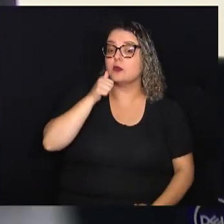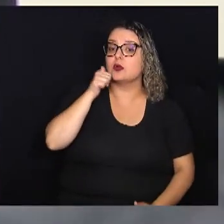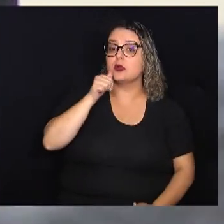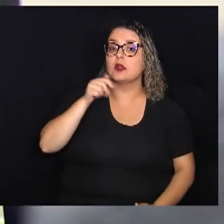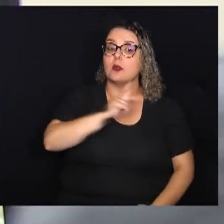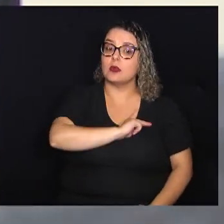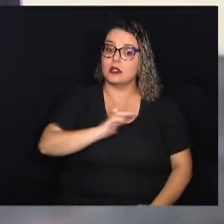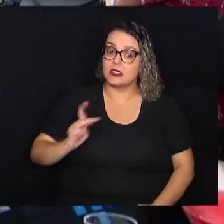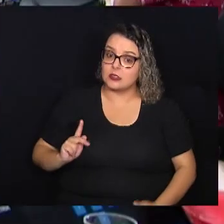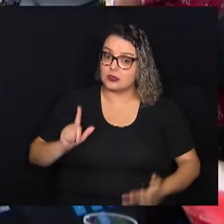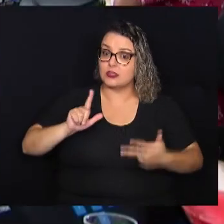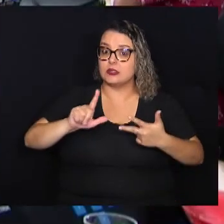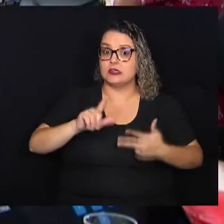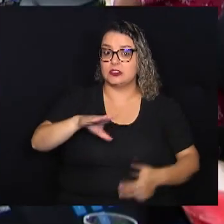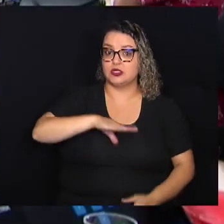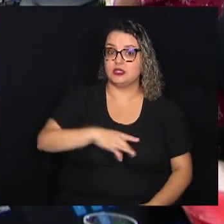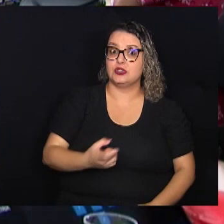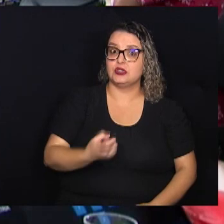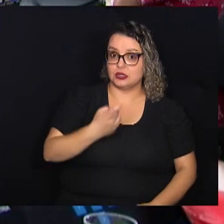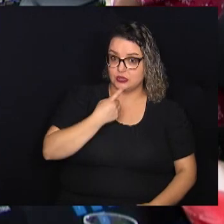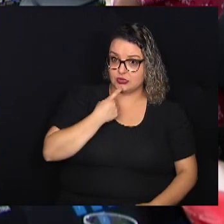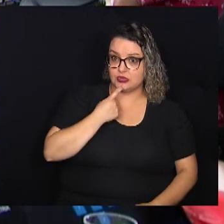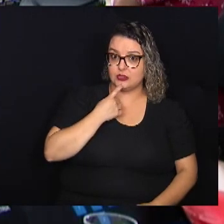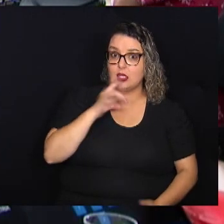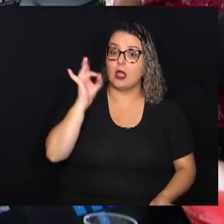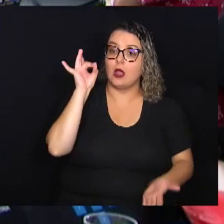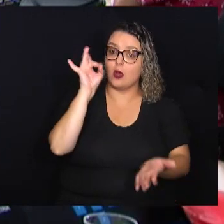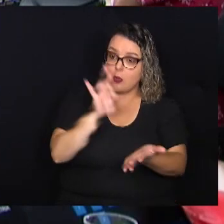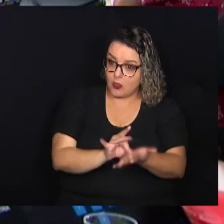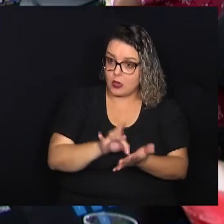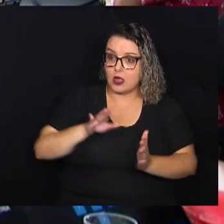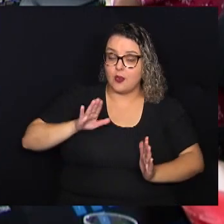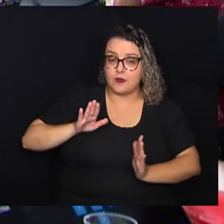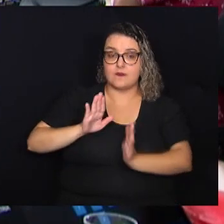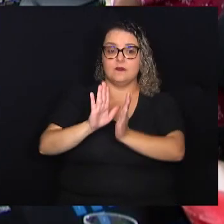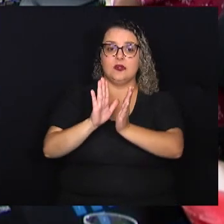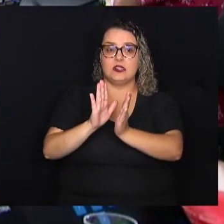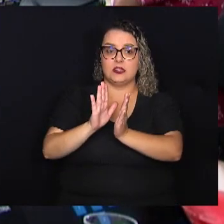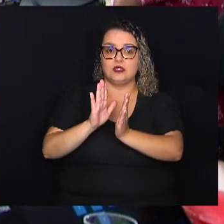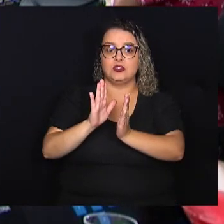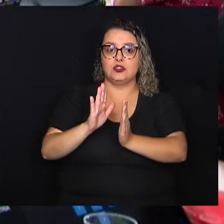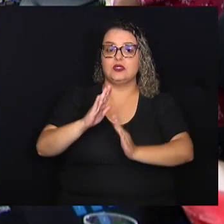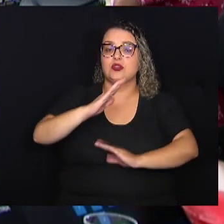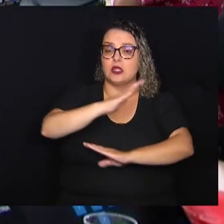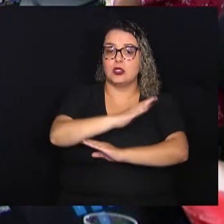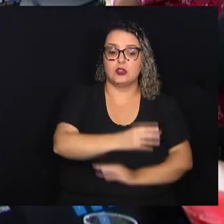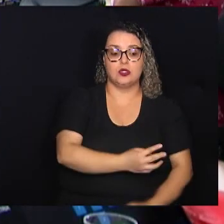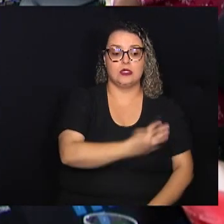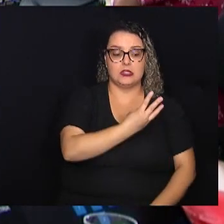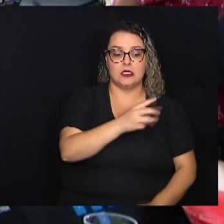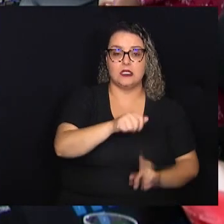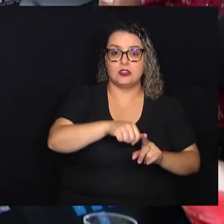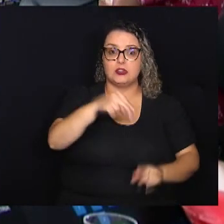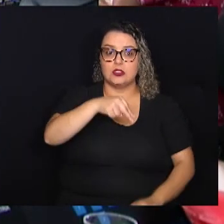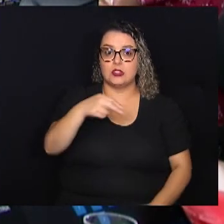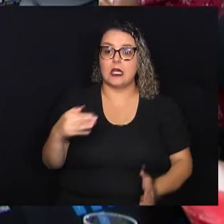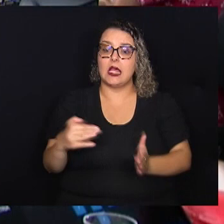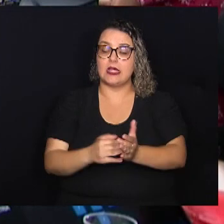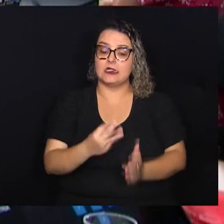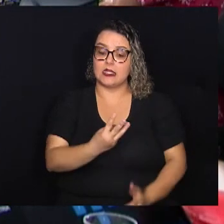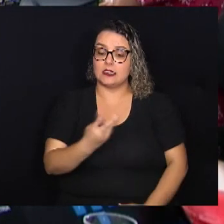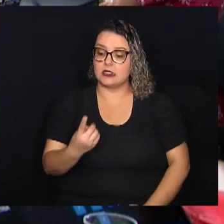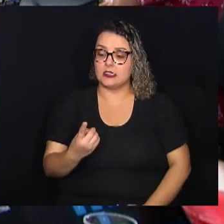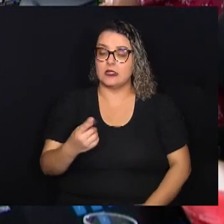Legislativo Campineiro. Ela esteve oficialmente à frente da Câmara do dia 3 de novembro a 31 de